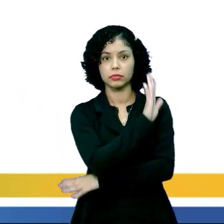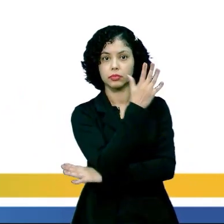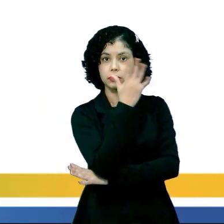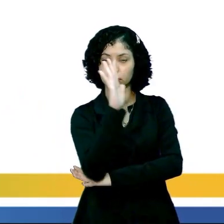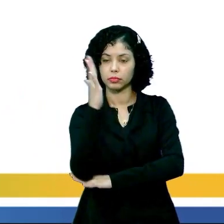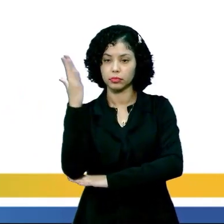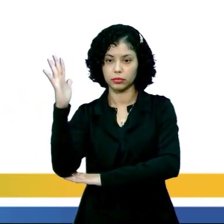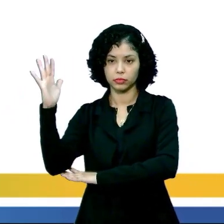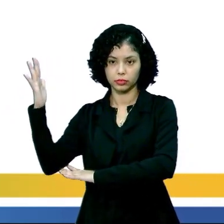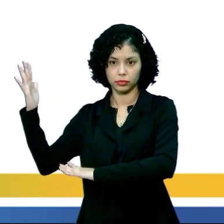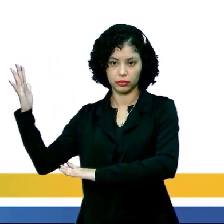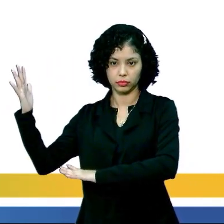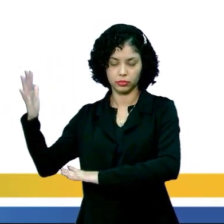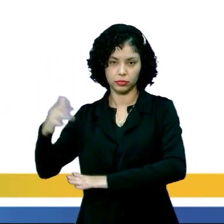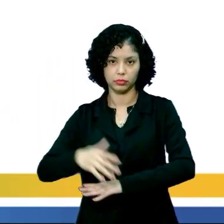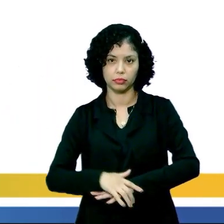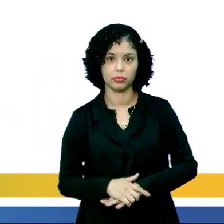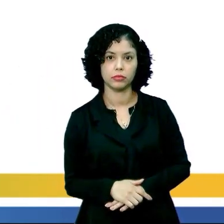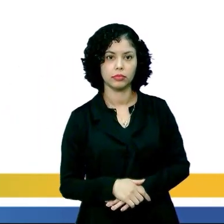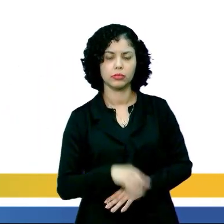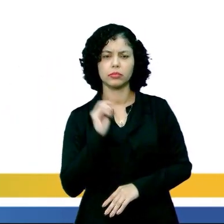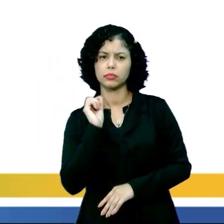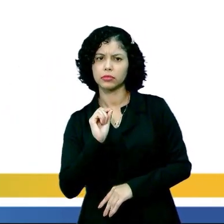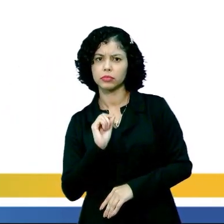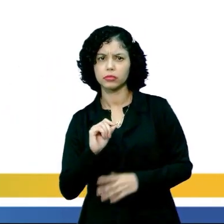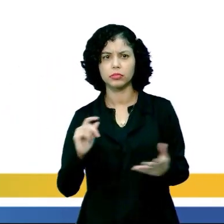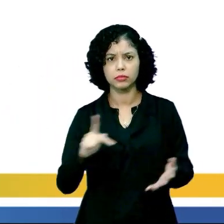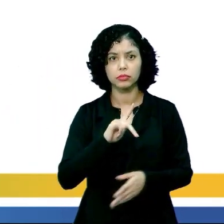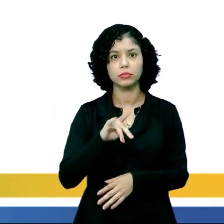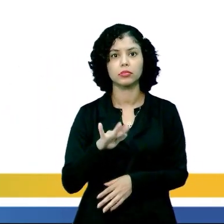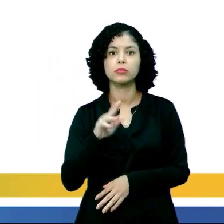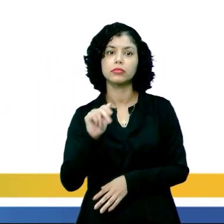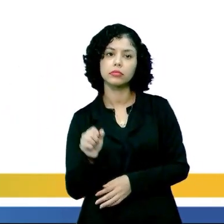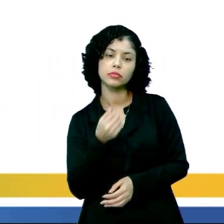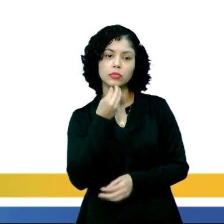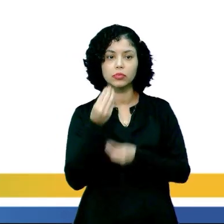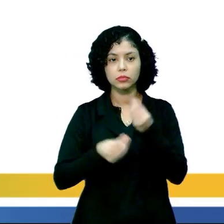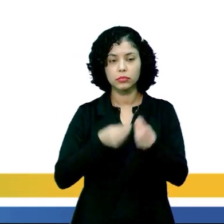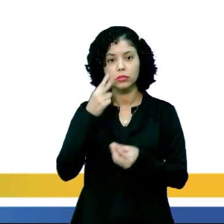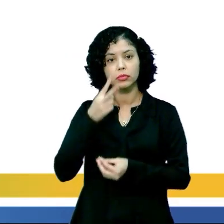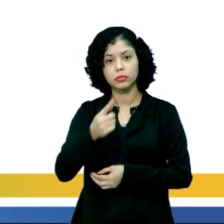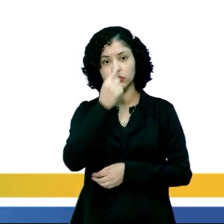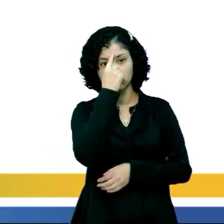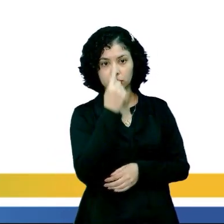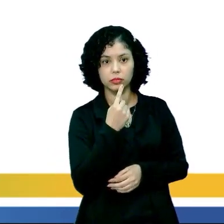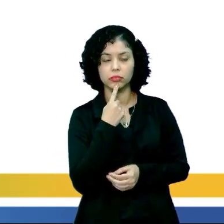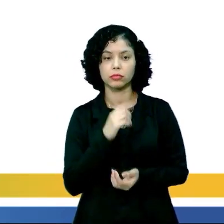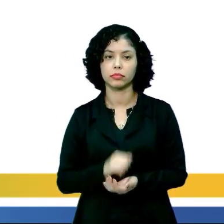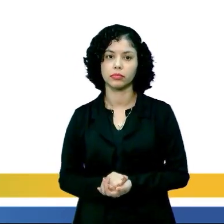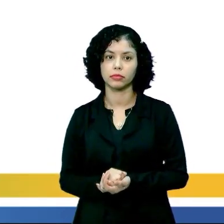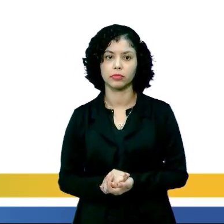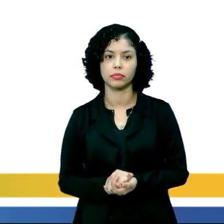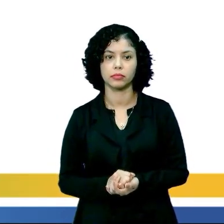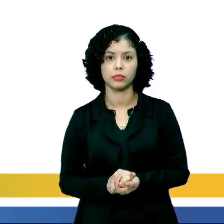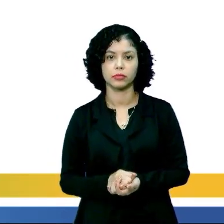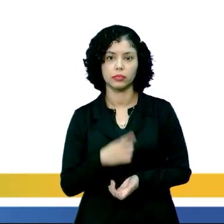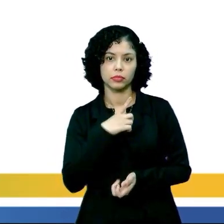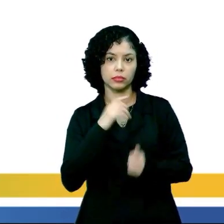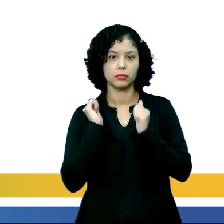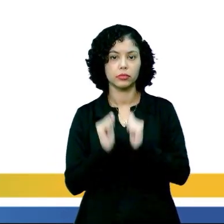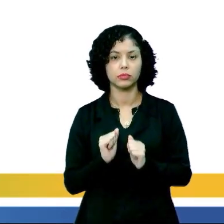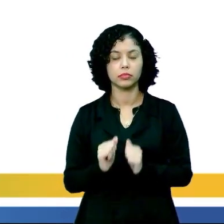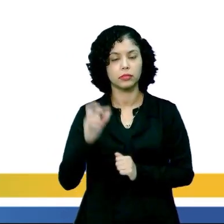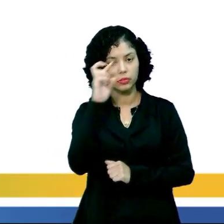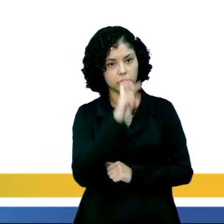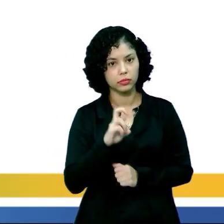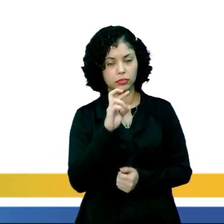é o patrimônio paisagístico, que tem a ver com paisagem, né? Como você está vendo nas imagens, são paisagens, aquilo que nós podemos